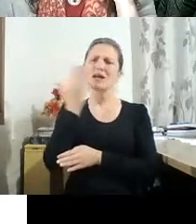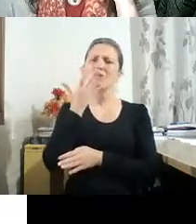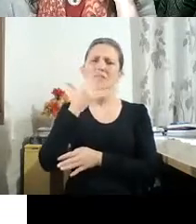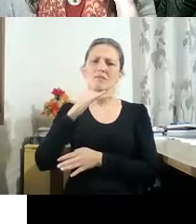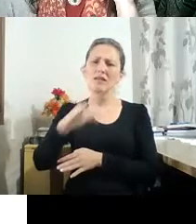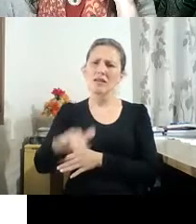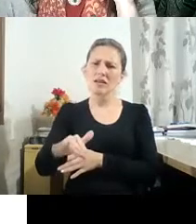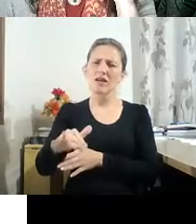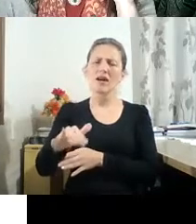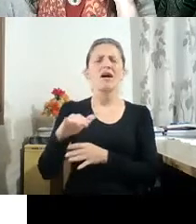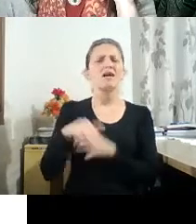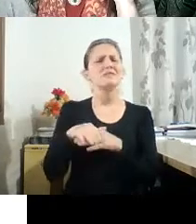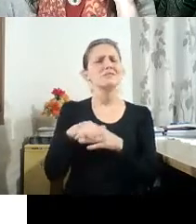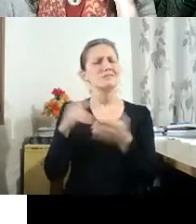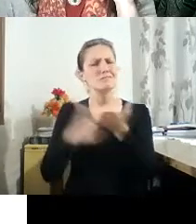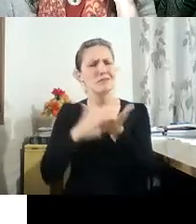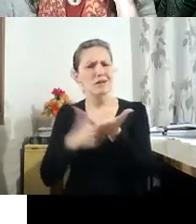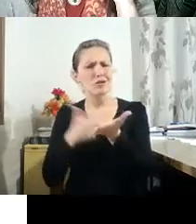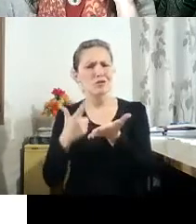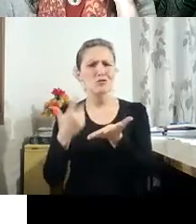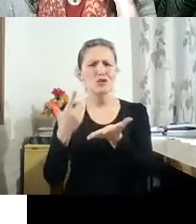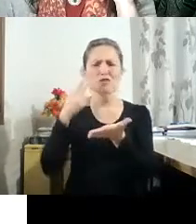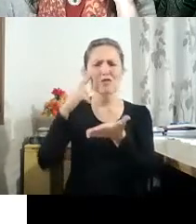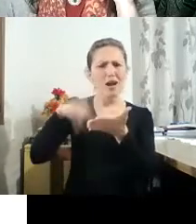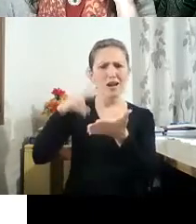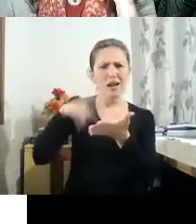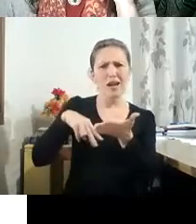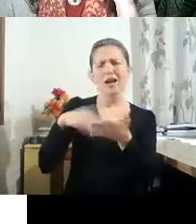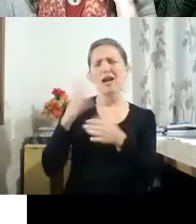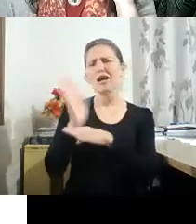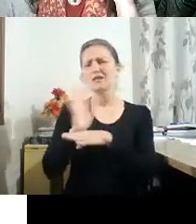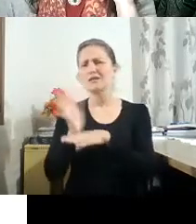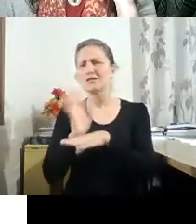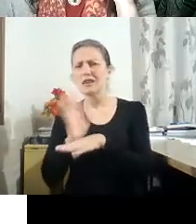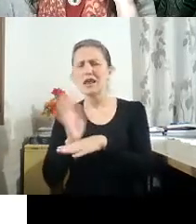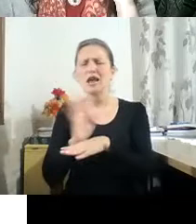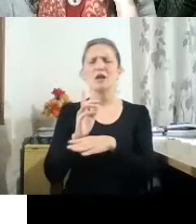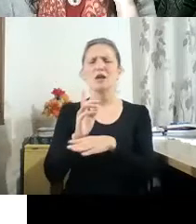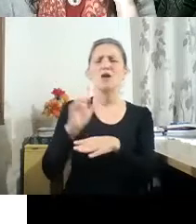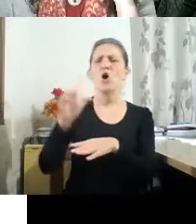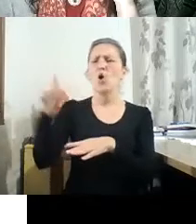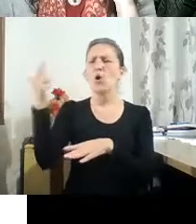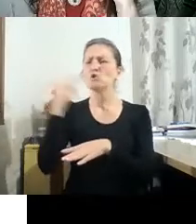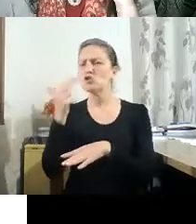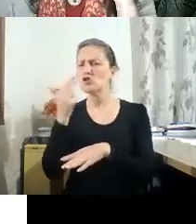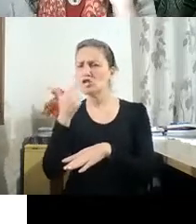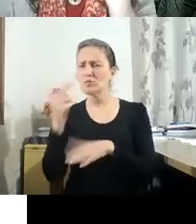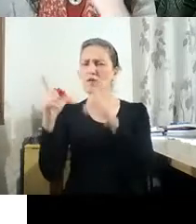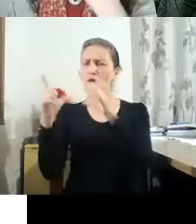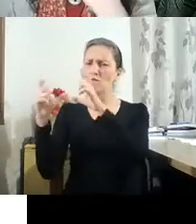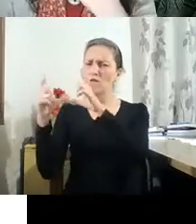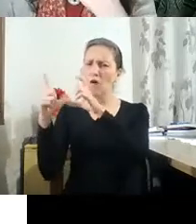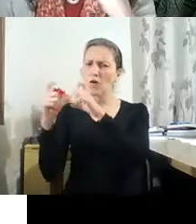do fantástico, pelo cinema, por outros fotógrafos, e também muito pelo